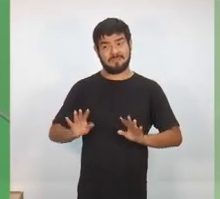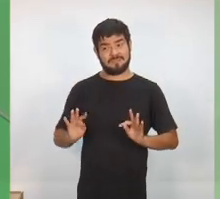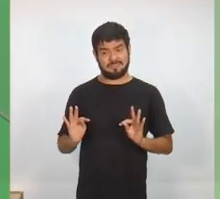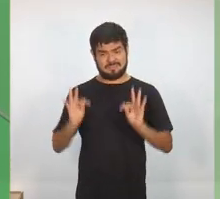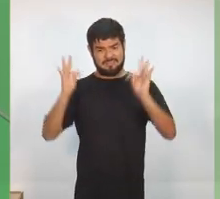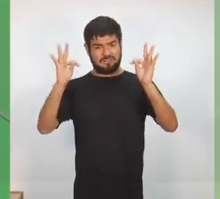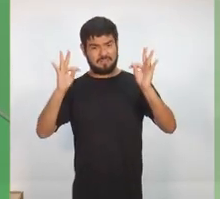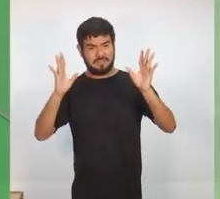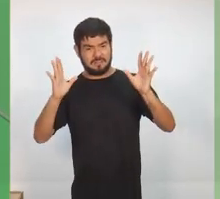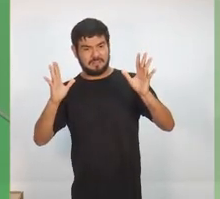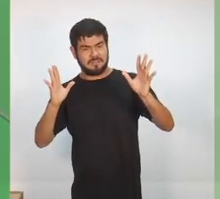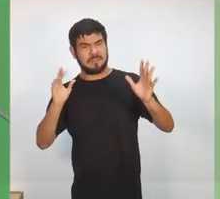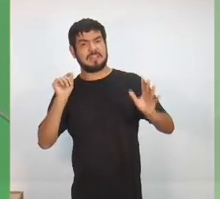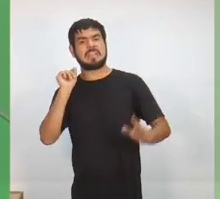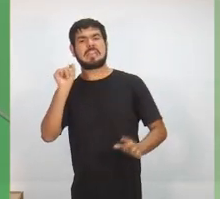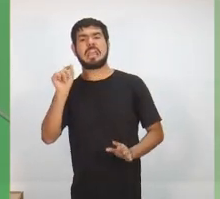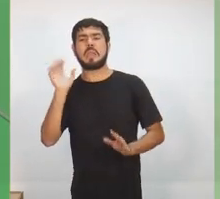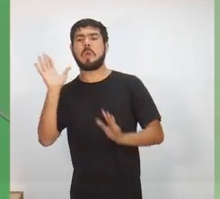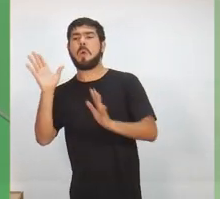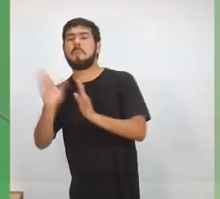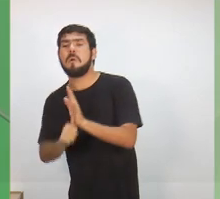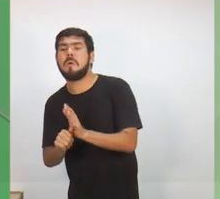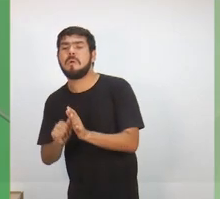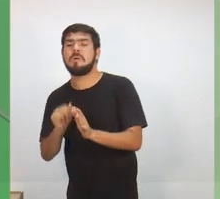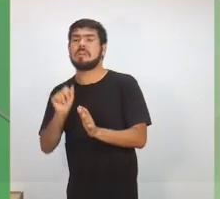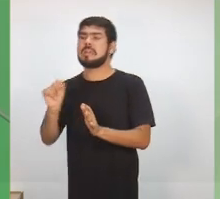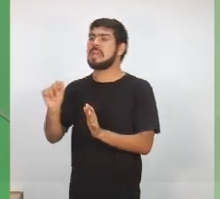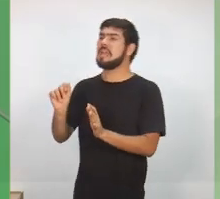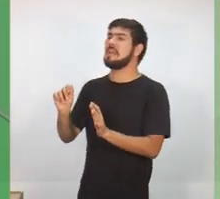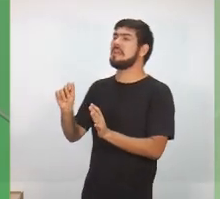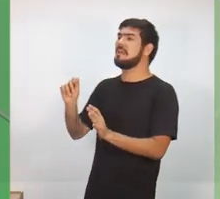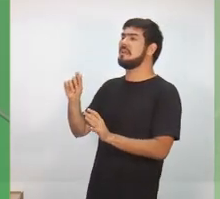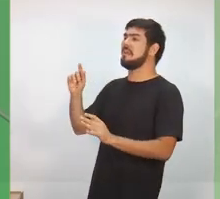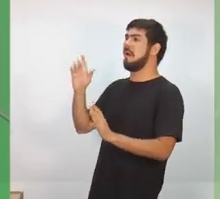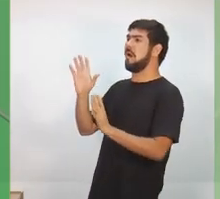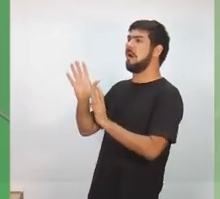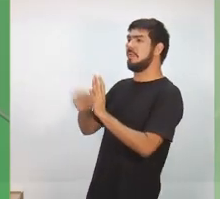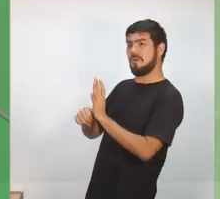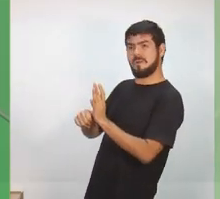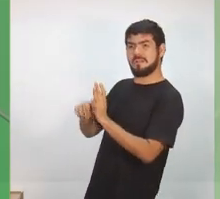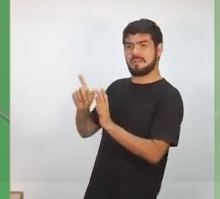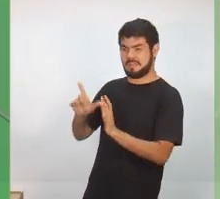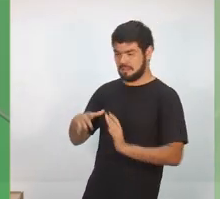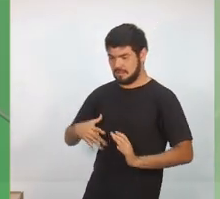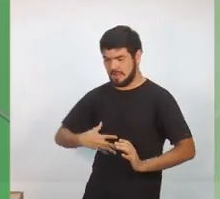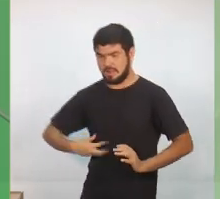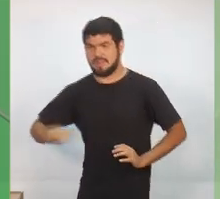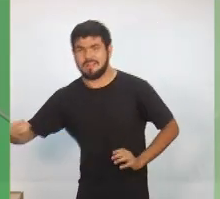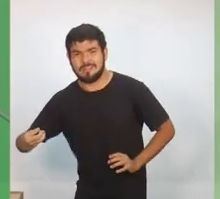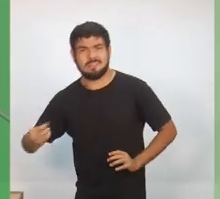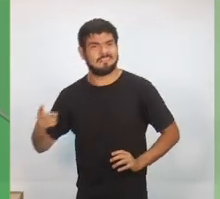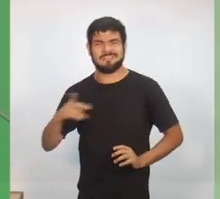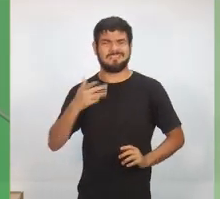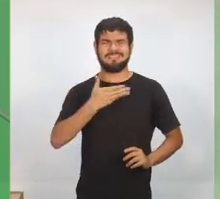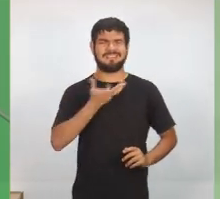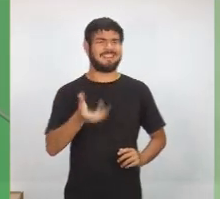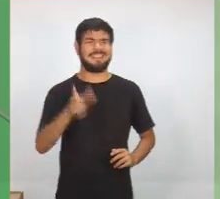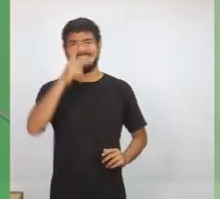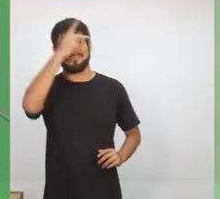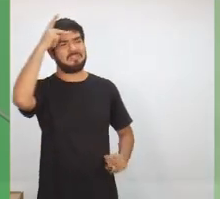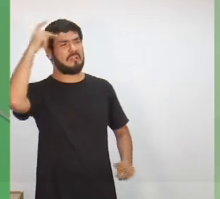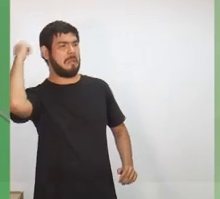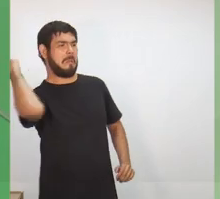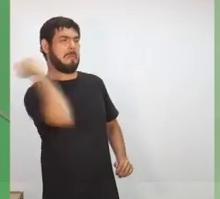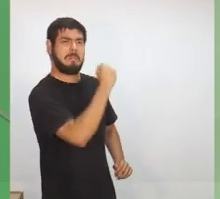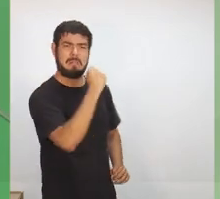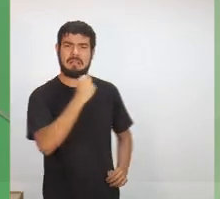roubou ou quem foi roubado. Nós não queremos que as pessoas não sejam roubadas e que as pessoas não sejam assassinadas. Então,